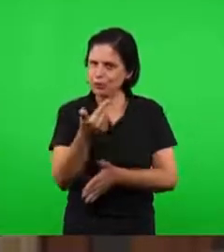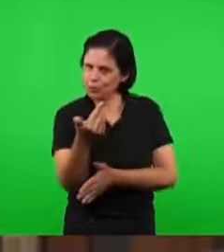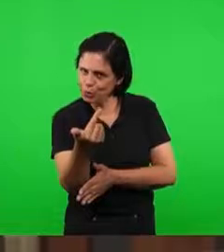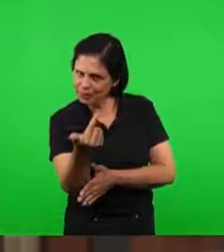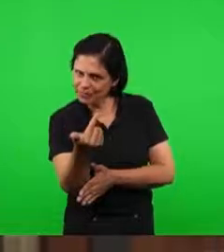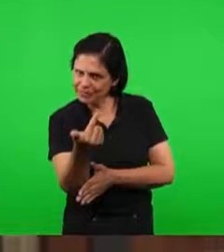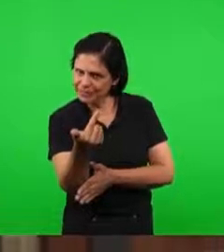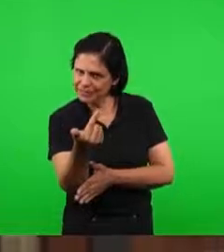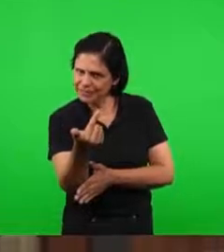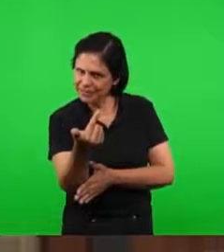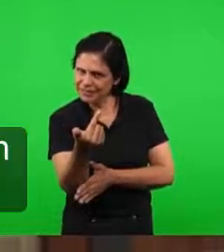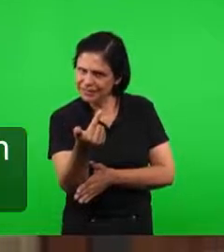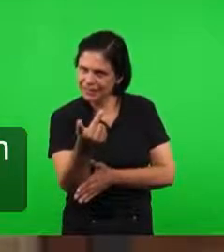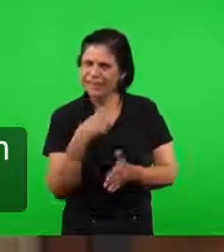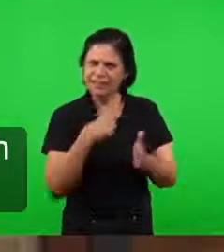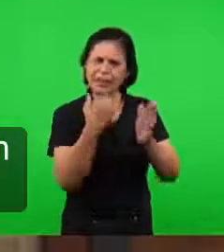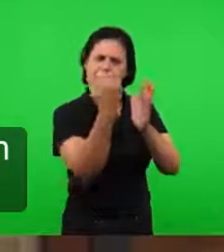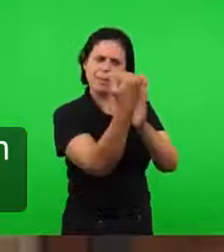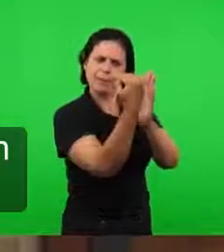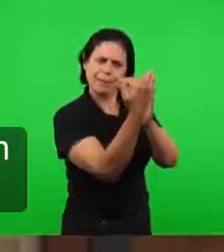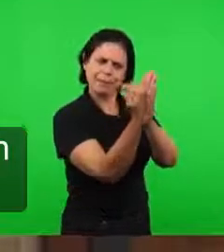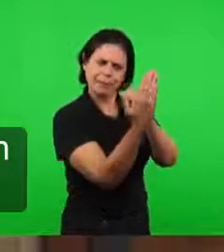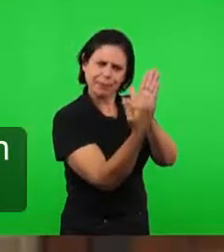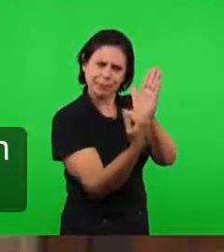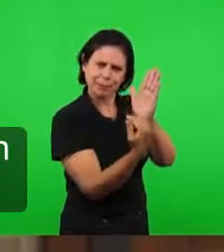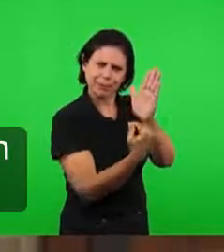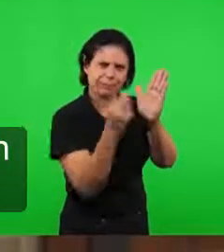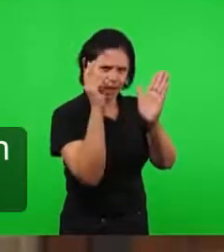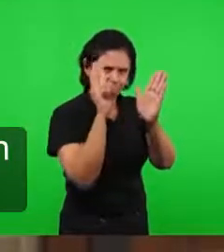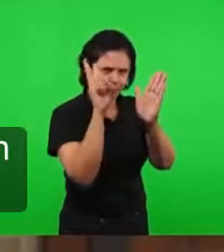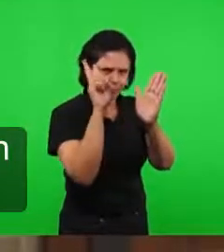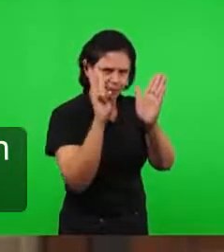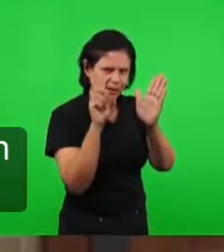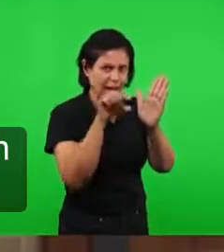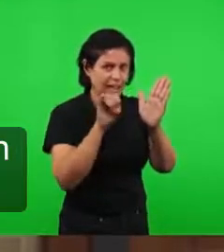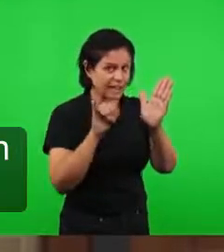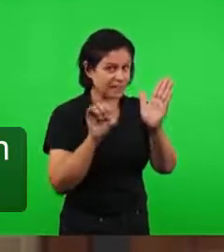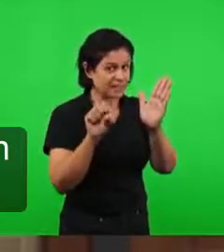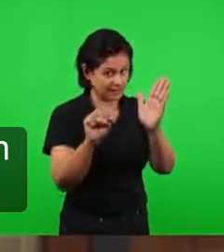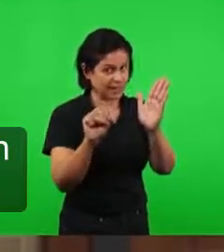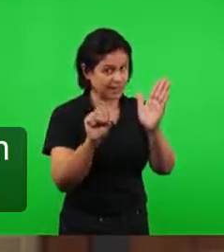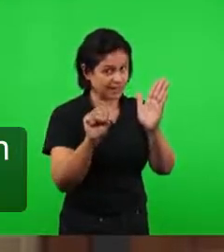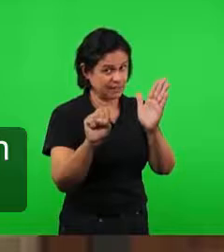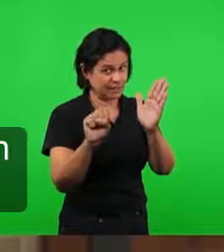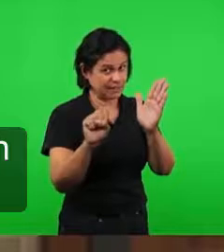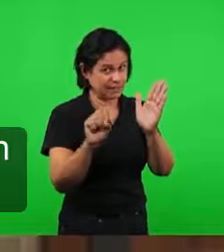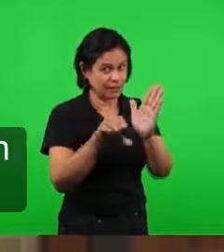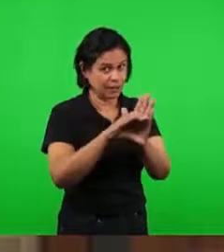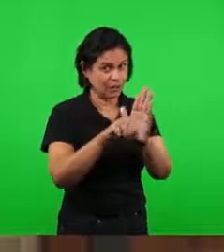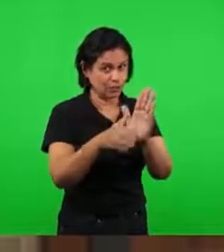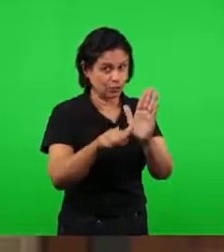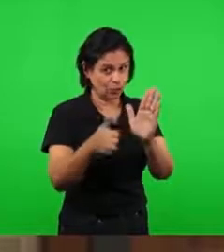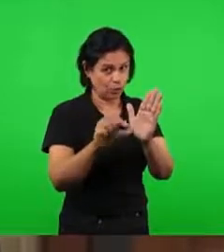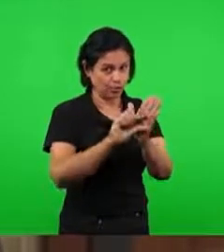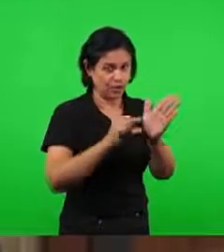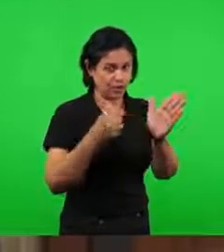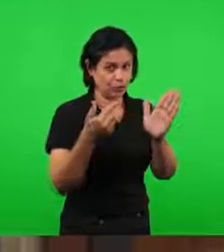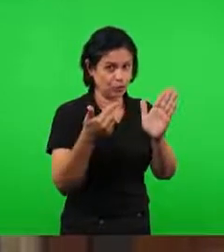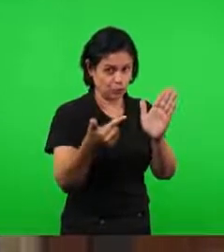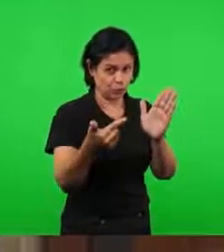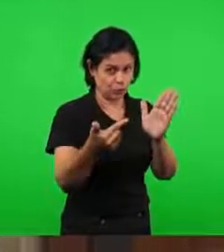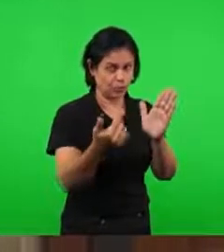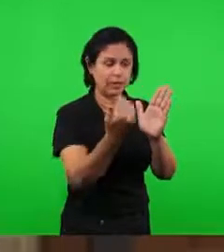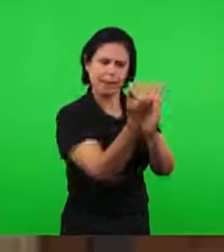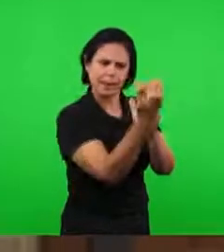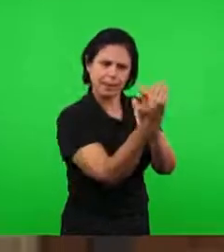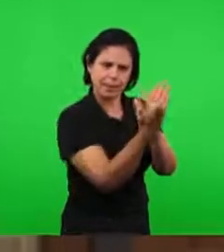de modo sequencial, lembrando as operações que estão lá em Isaías 11, 2, de modo